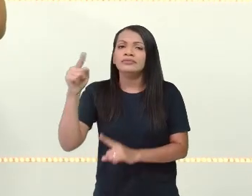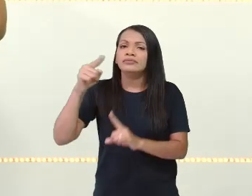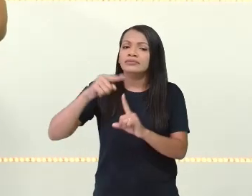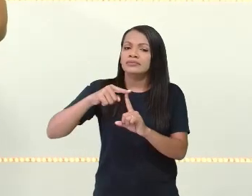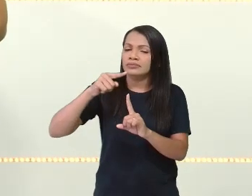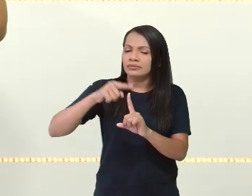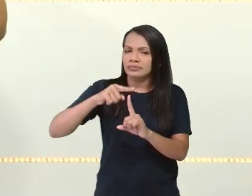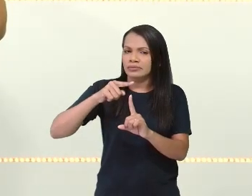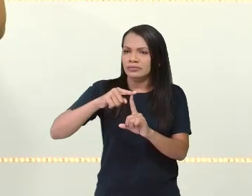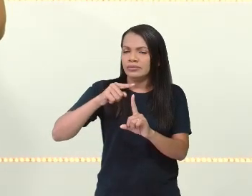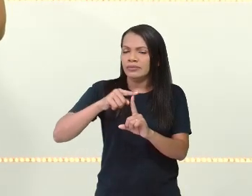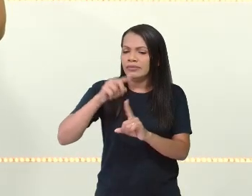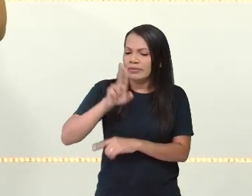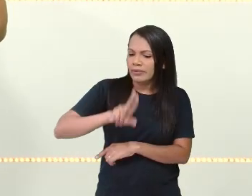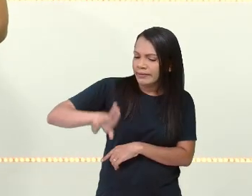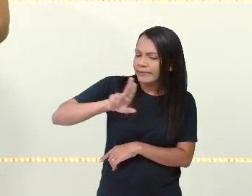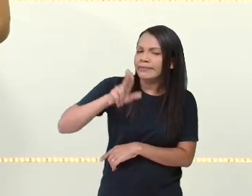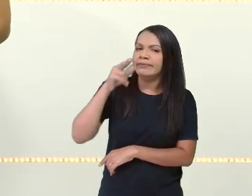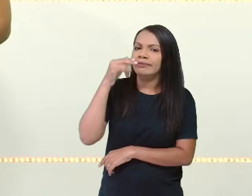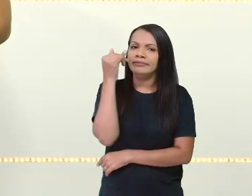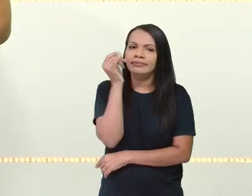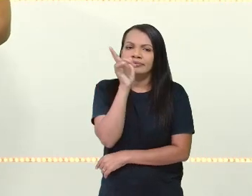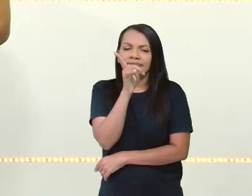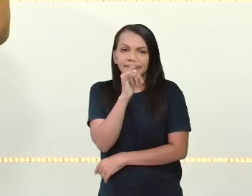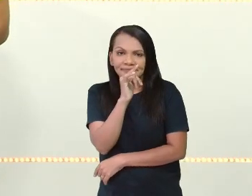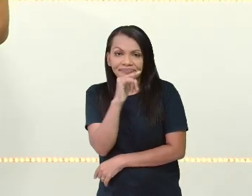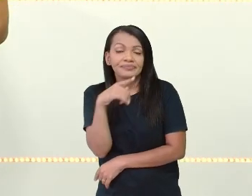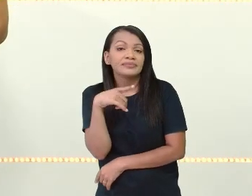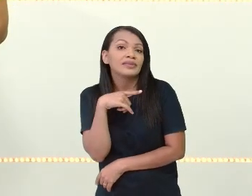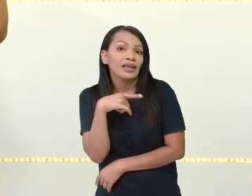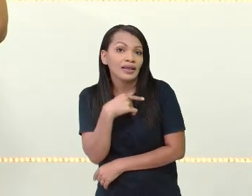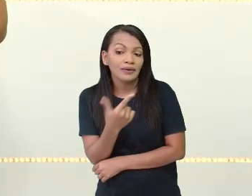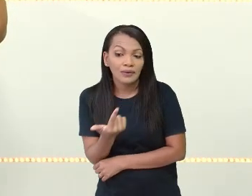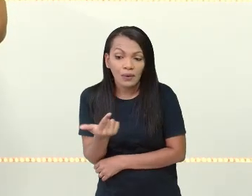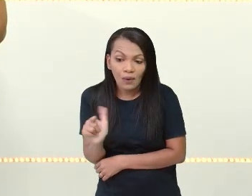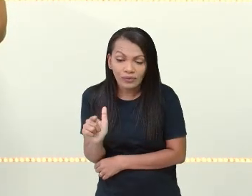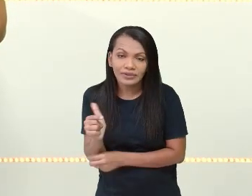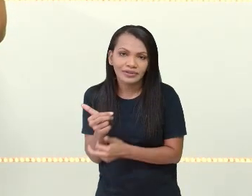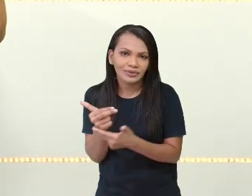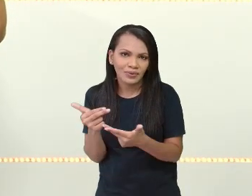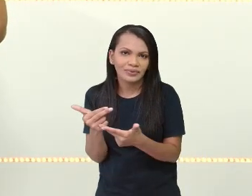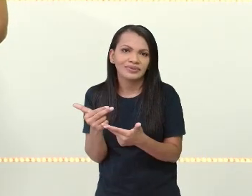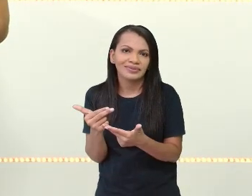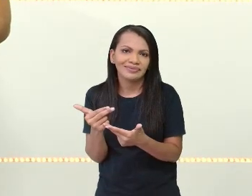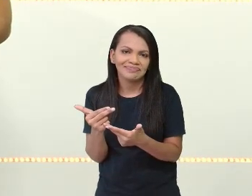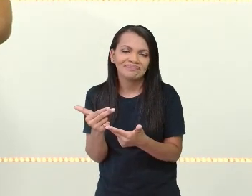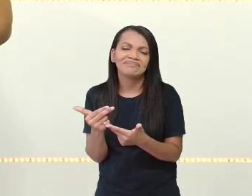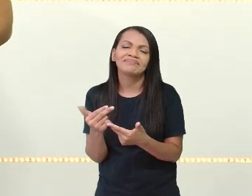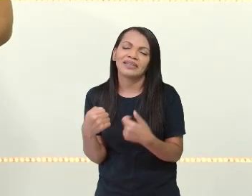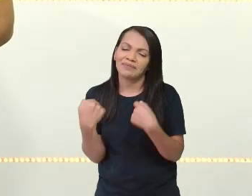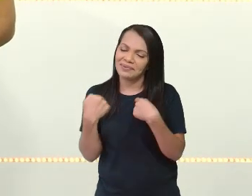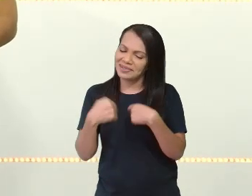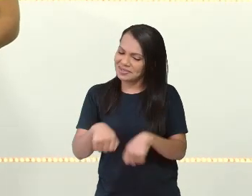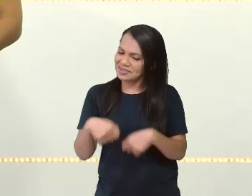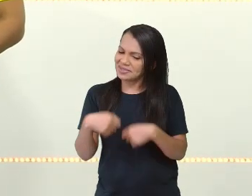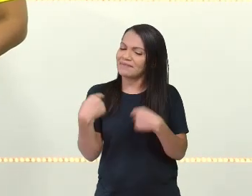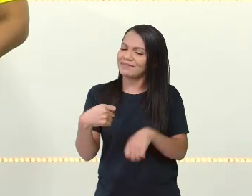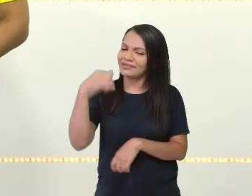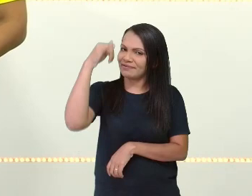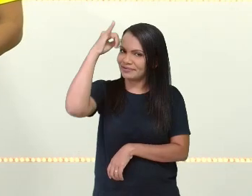além da água. Dentro de casa também existem outros gastos, tá certo? Lembra que